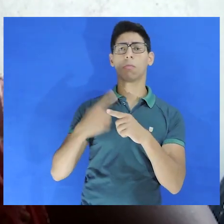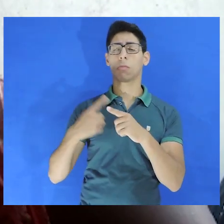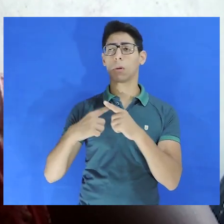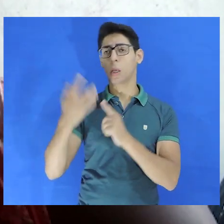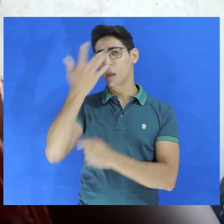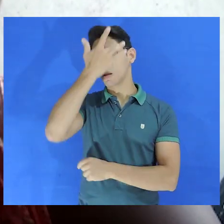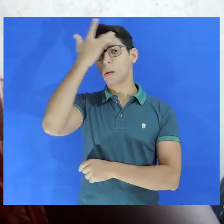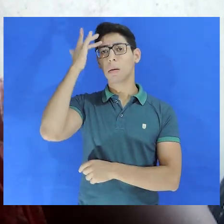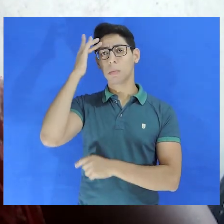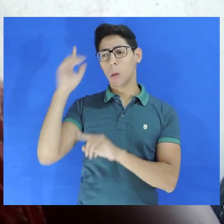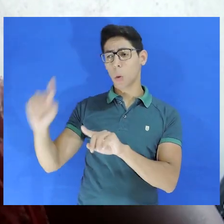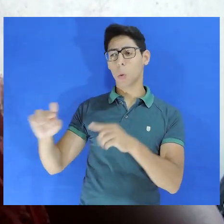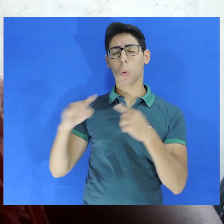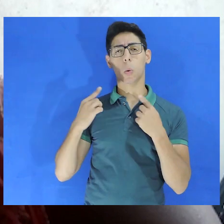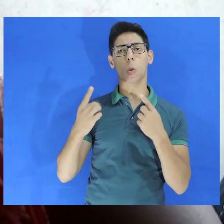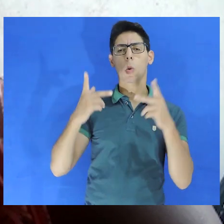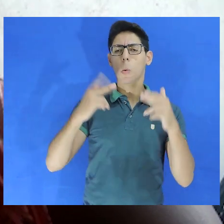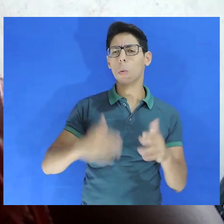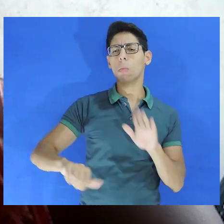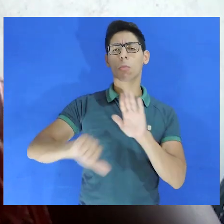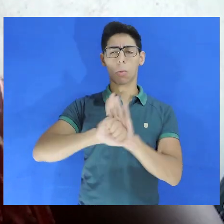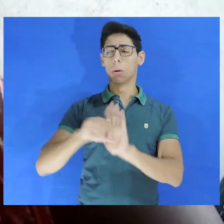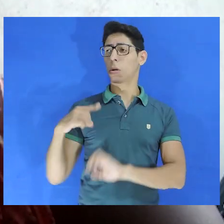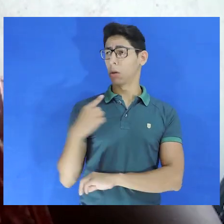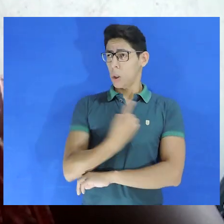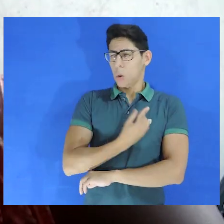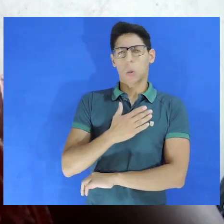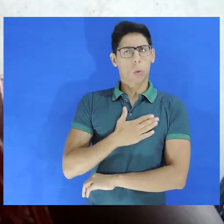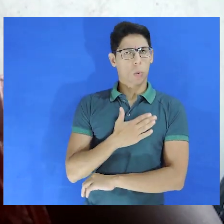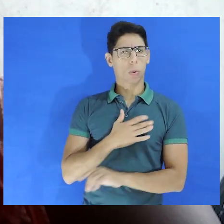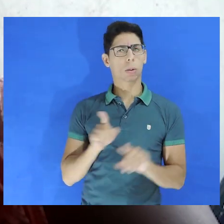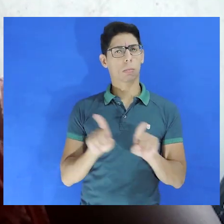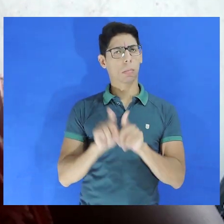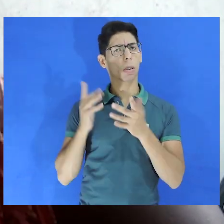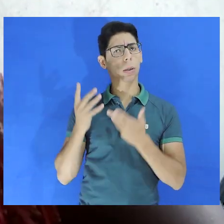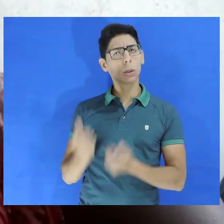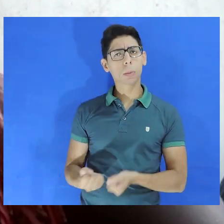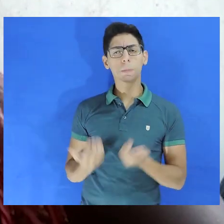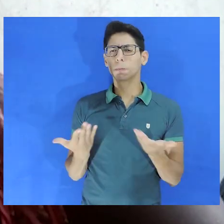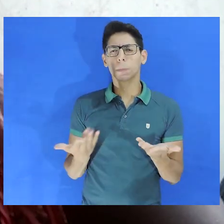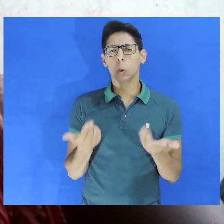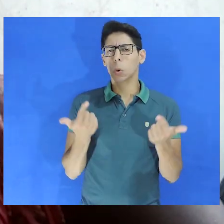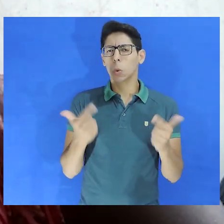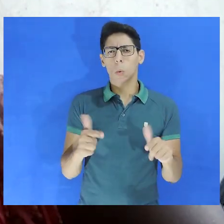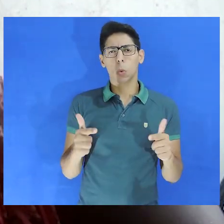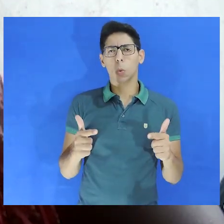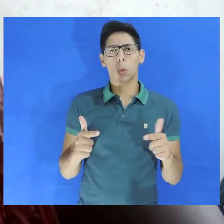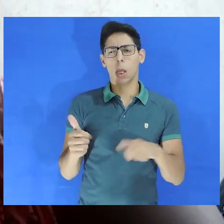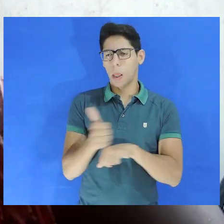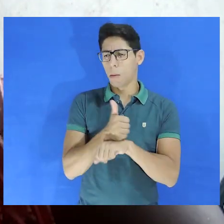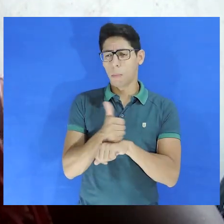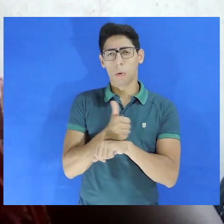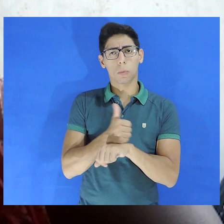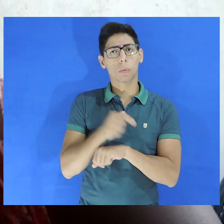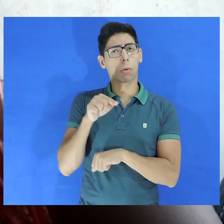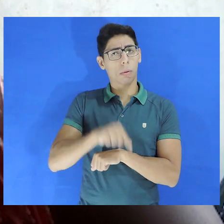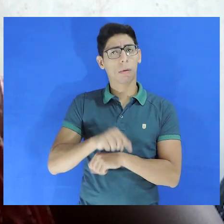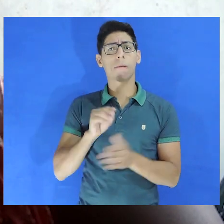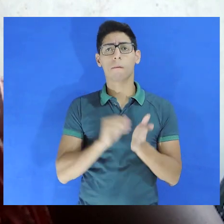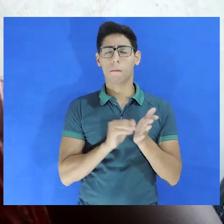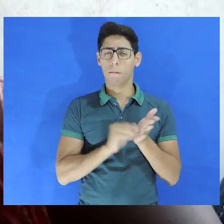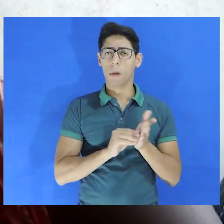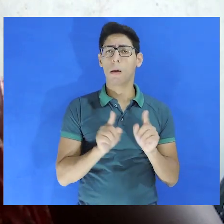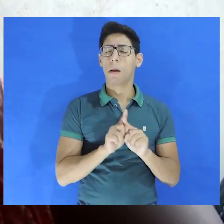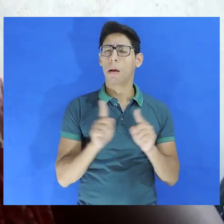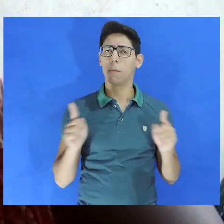eles colocam isso de uma forma criminalizadora para a gente. Então, a gente não tem esses profissionais